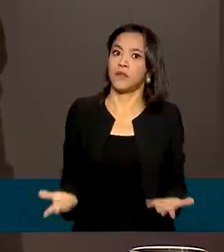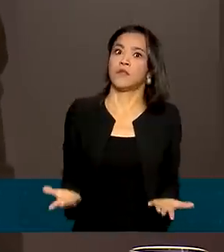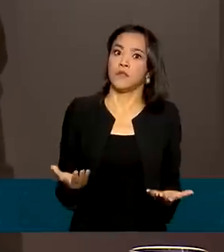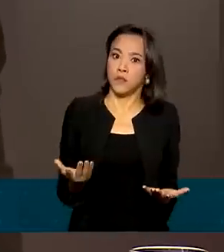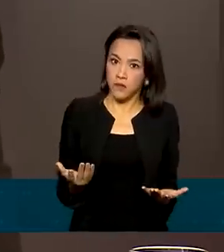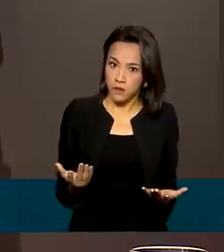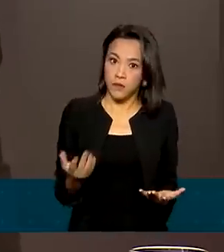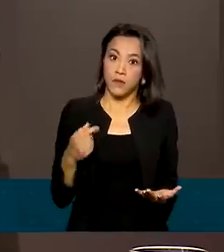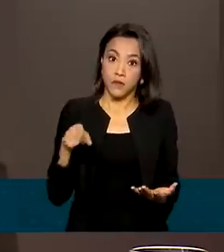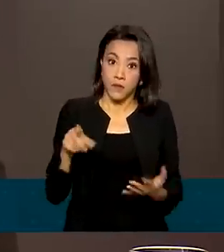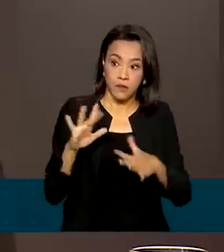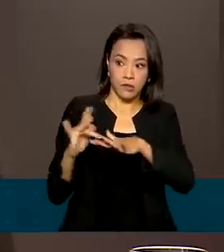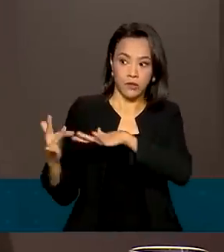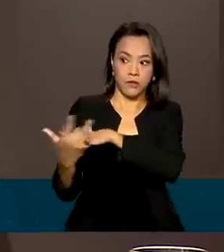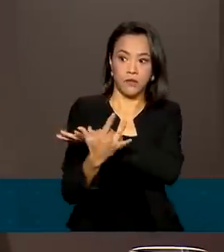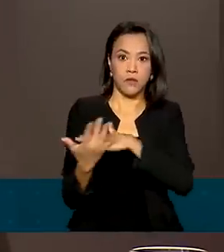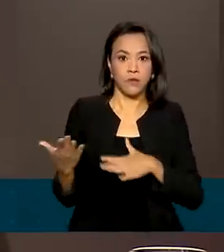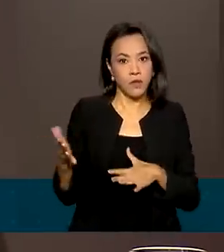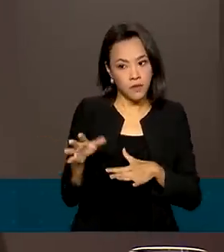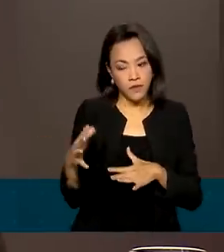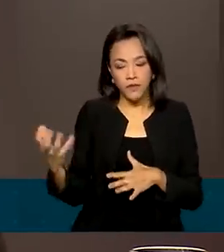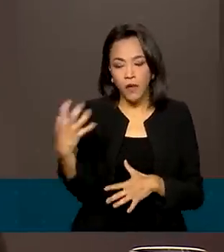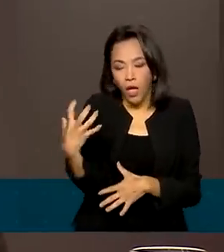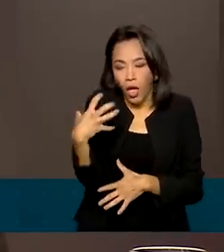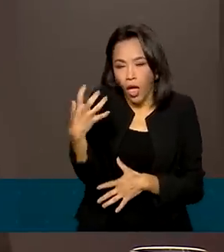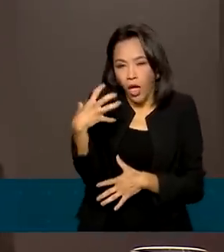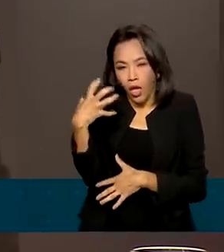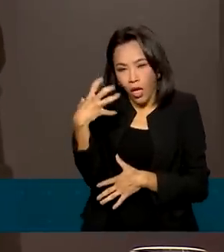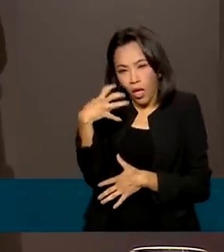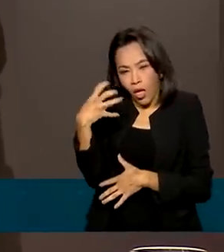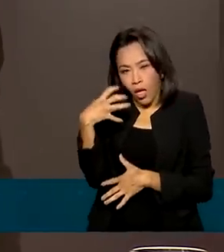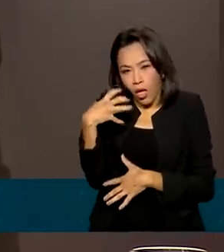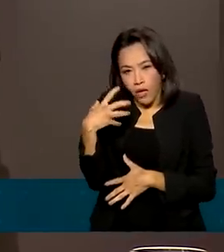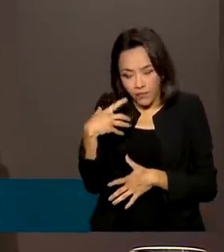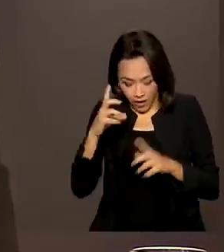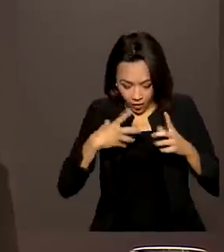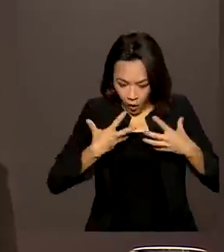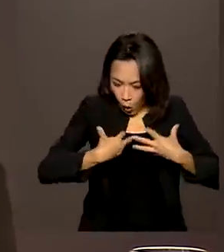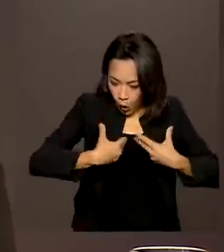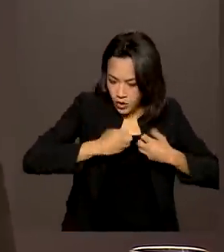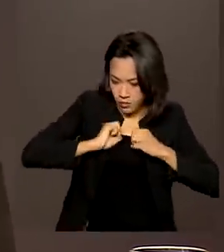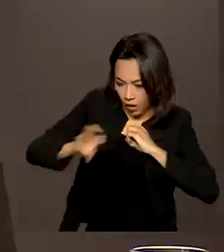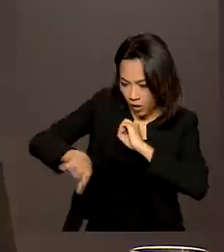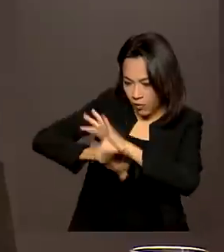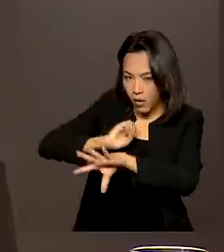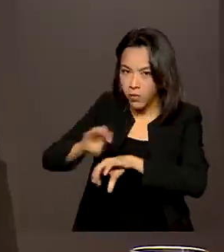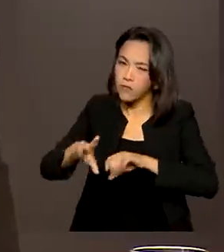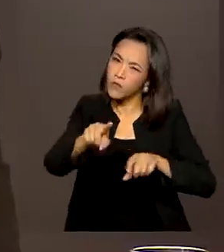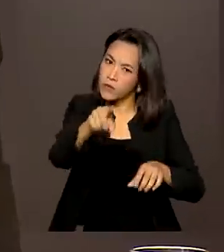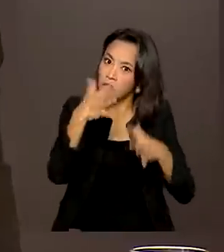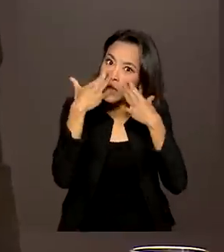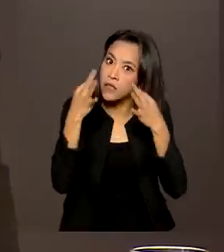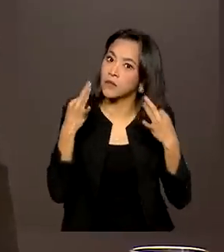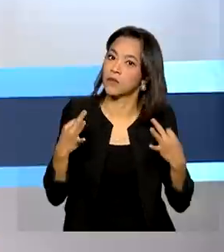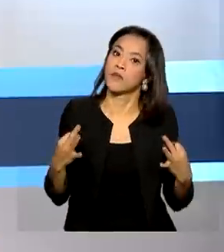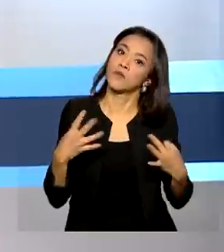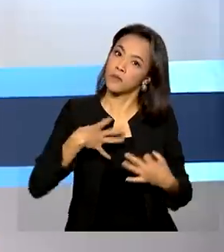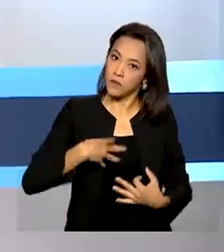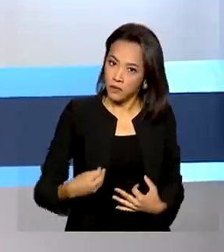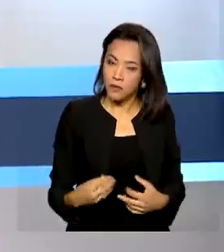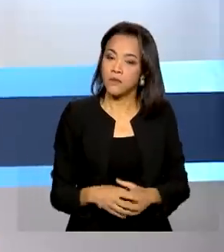social, terminam convencendo as crianças a passar determinado tipo de conteúdo. Então, fiquem vigilantes.